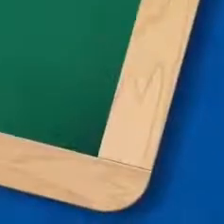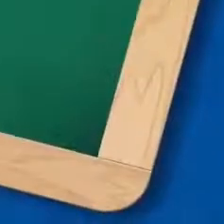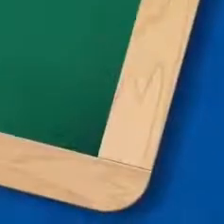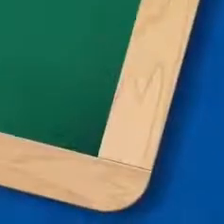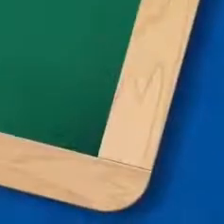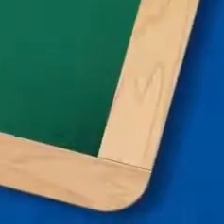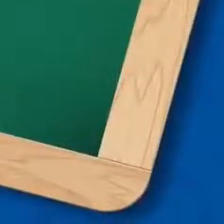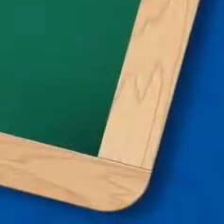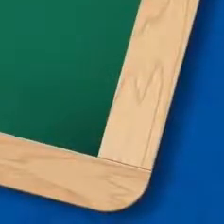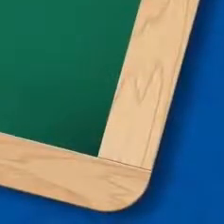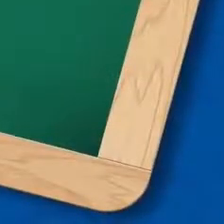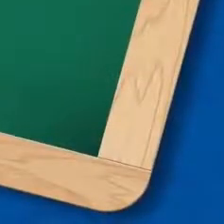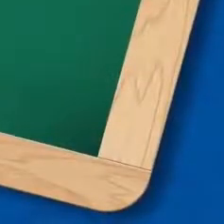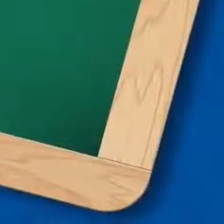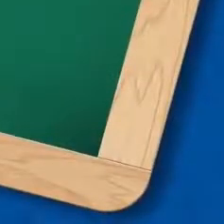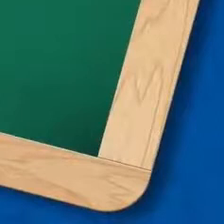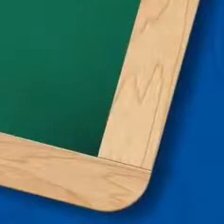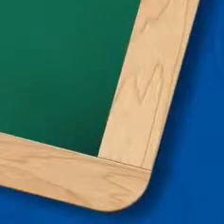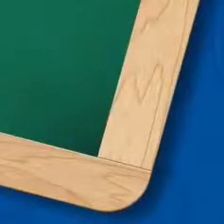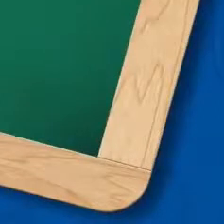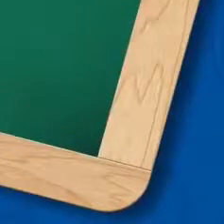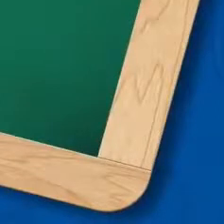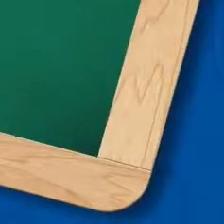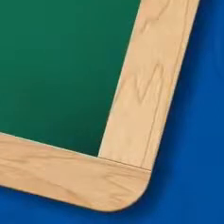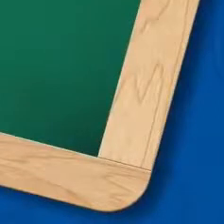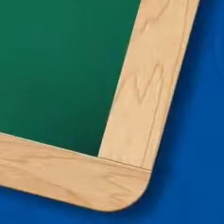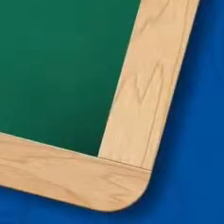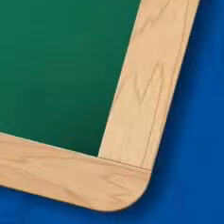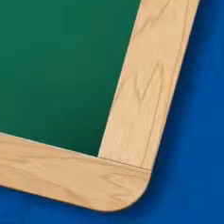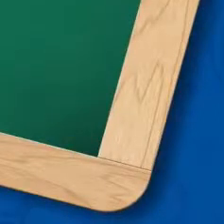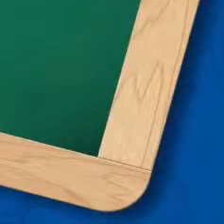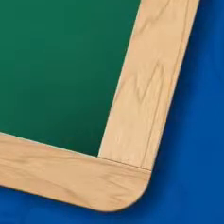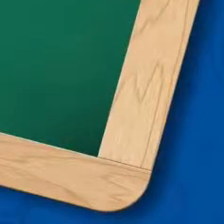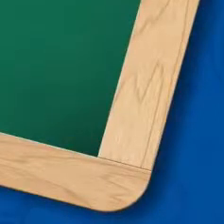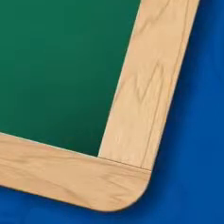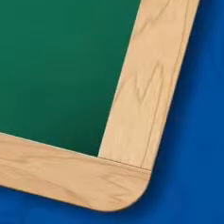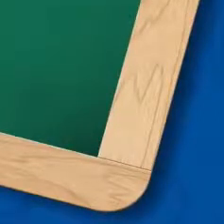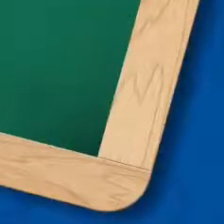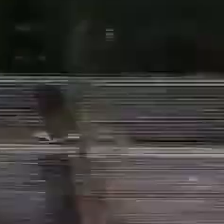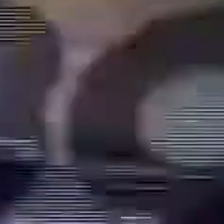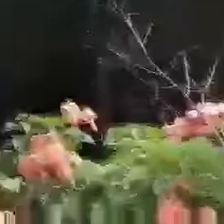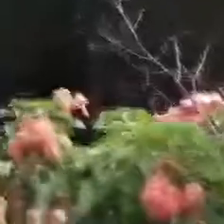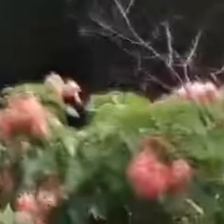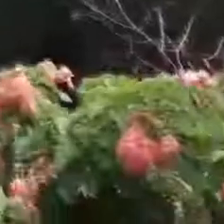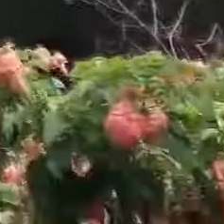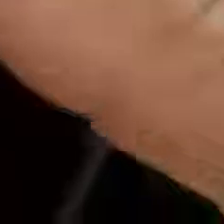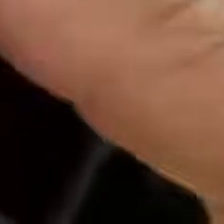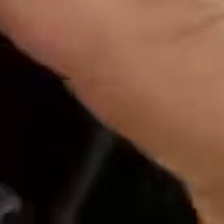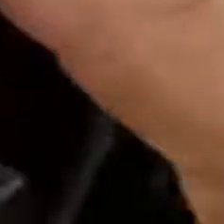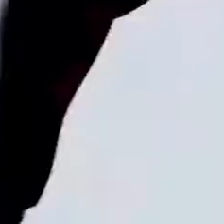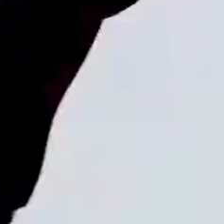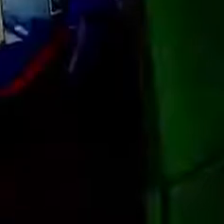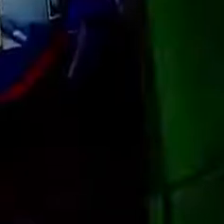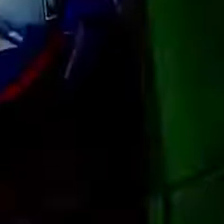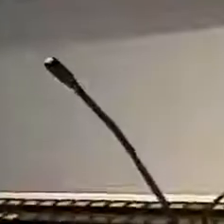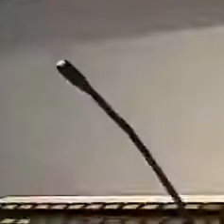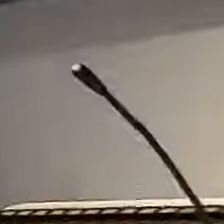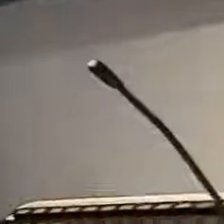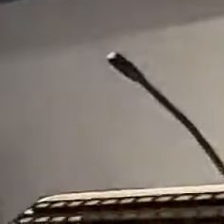grande